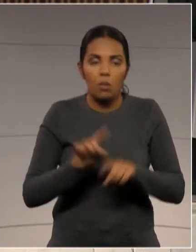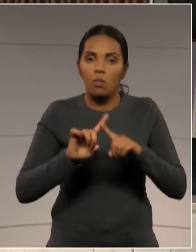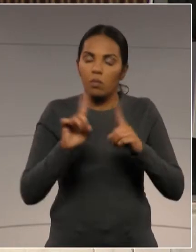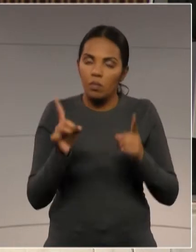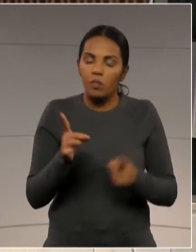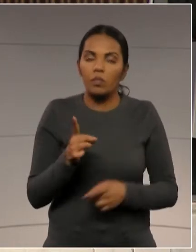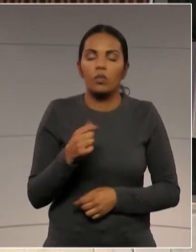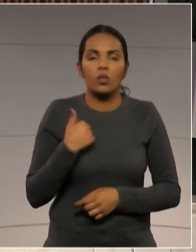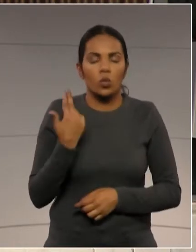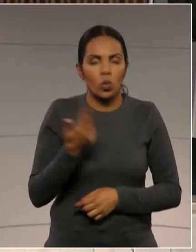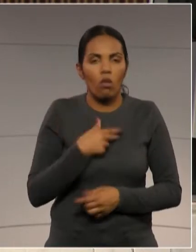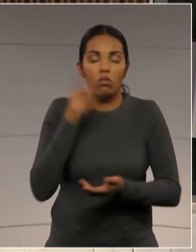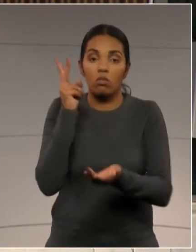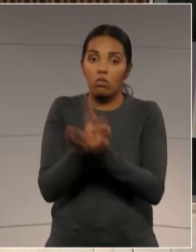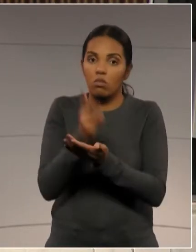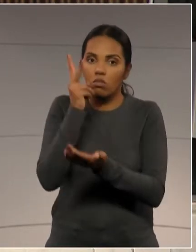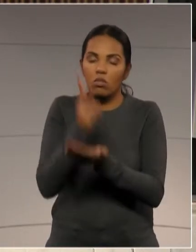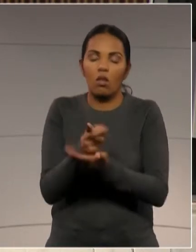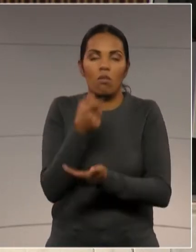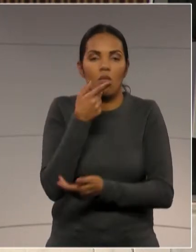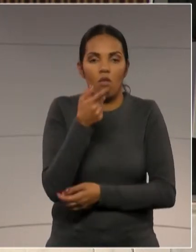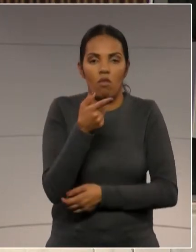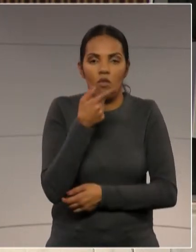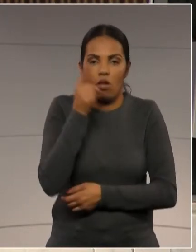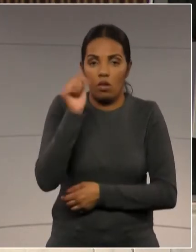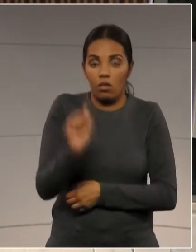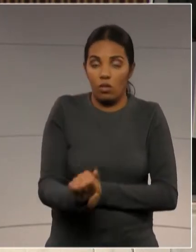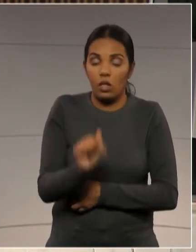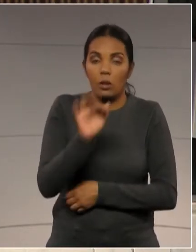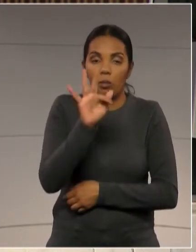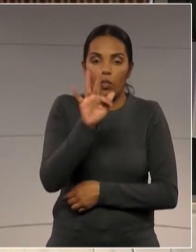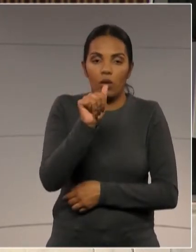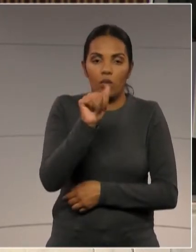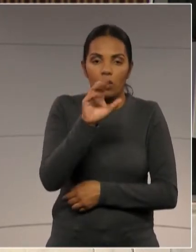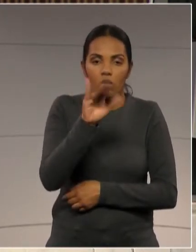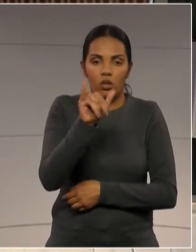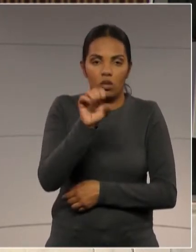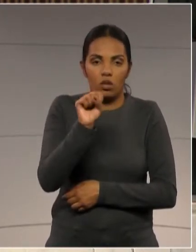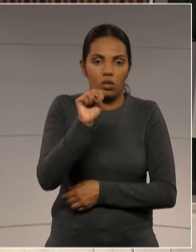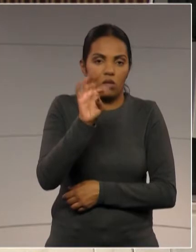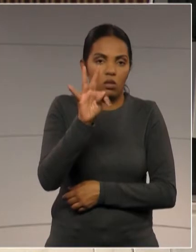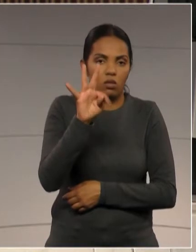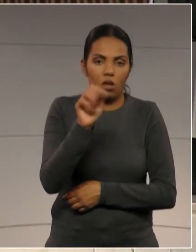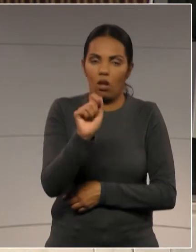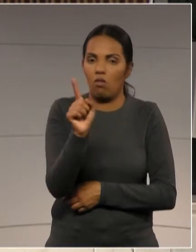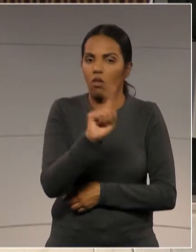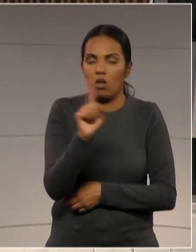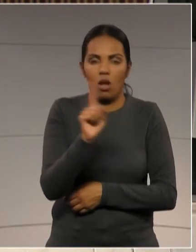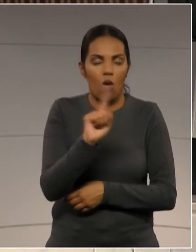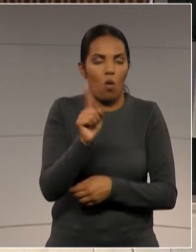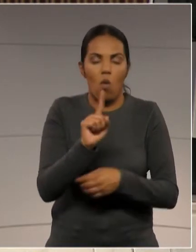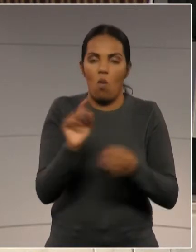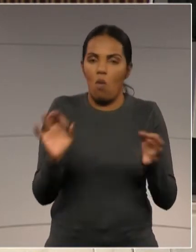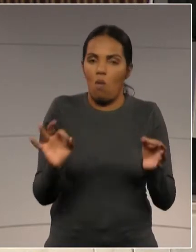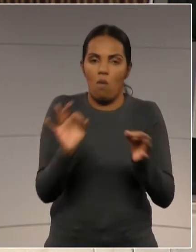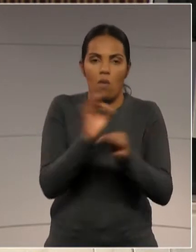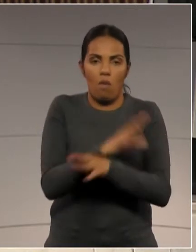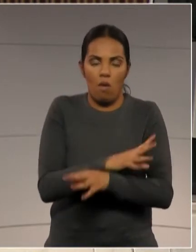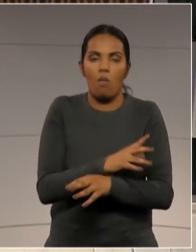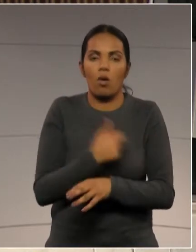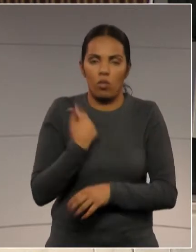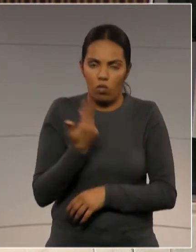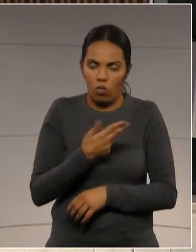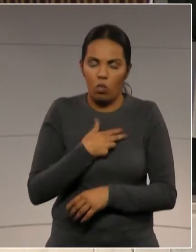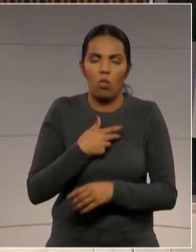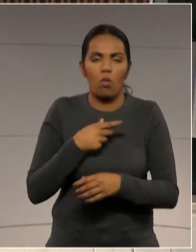nós tantas vezes falamos, os fascistas não passarão. E nós, a cada passo que